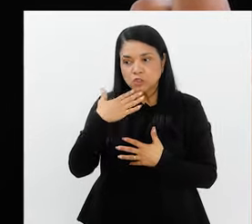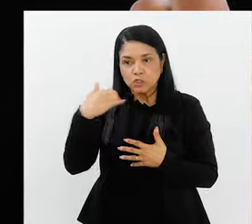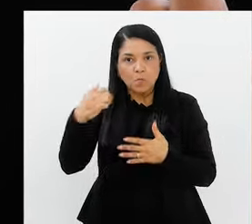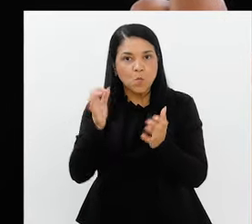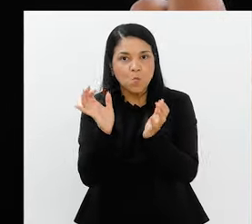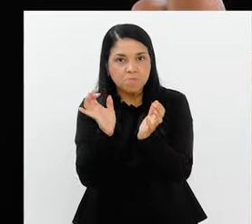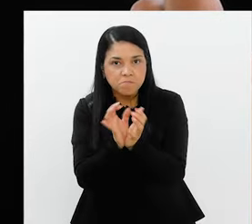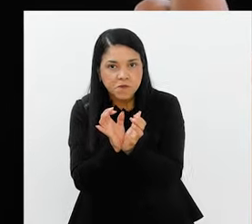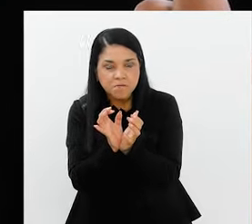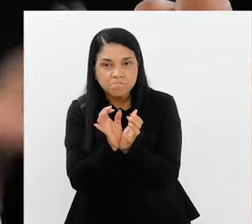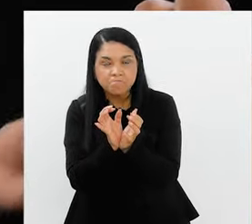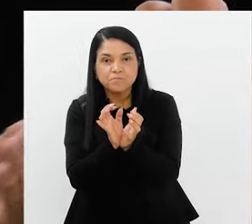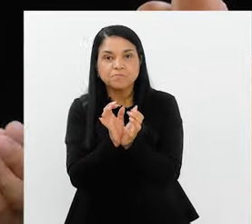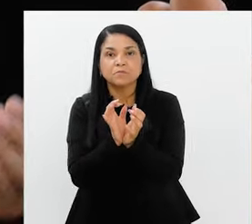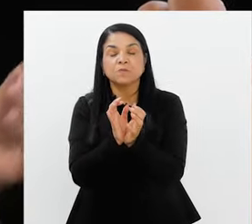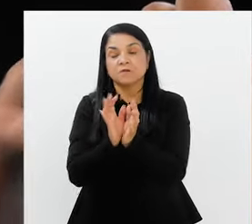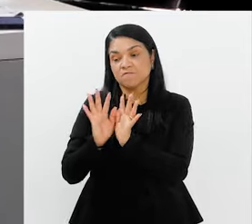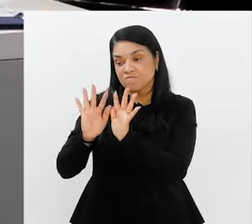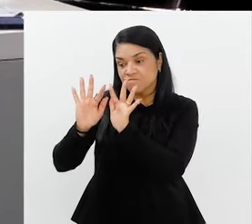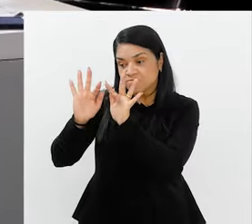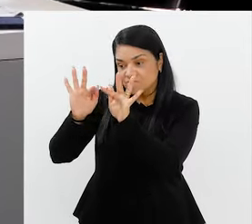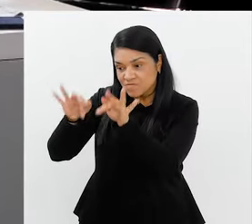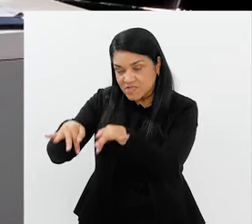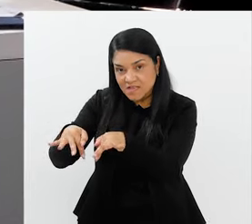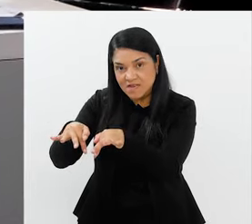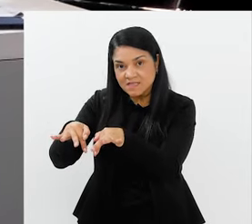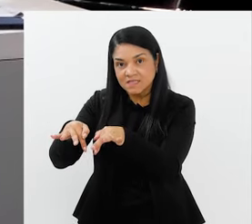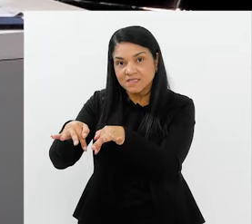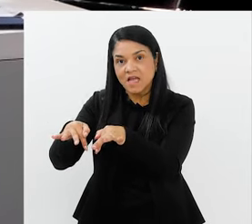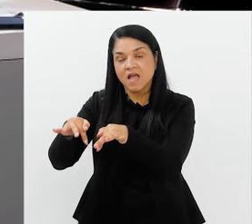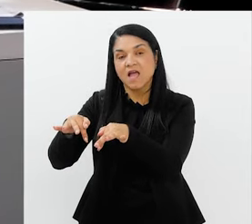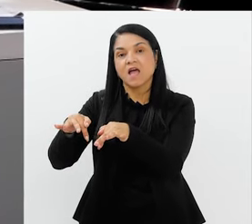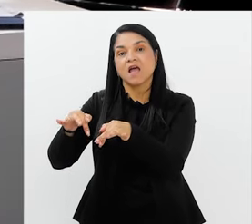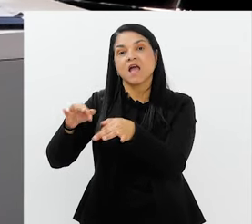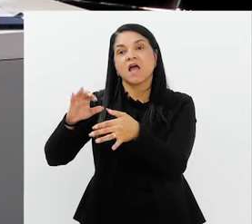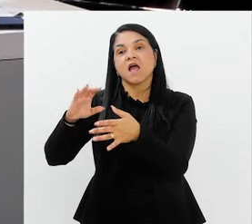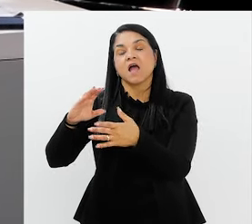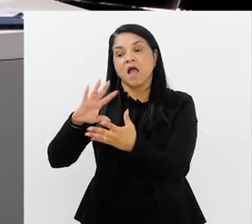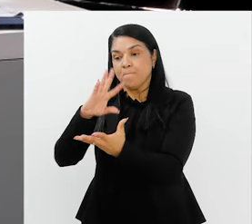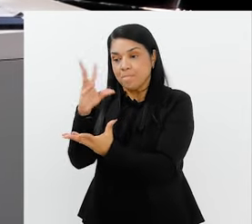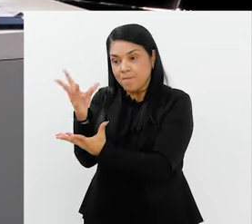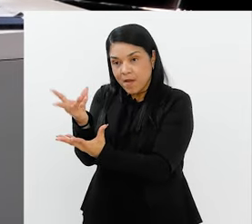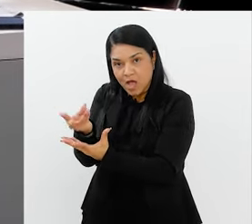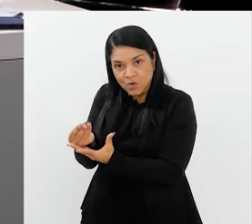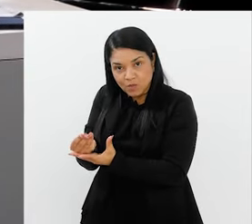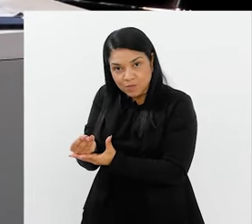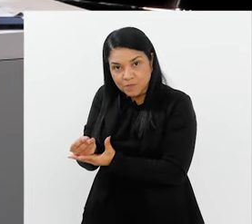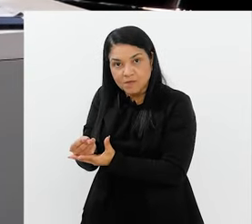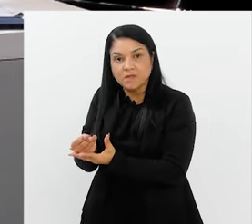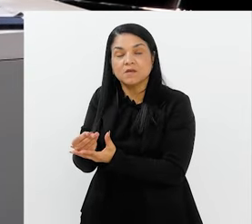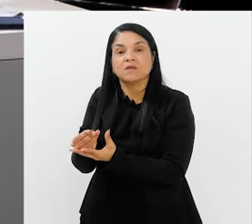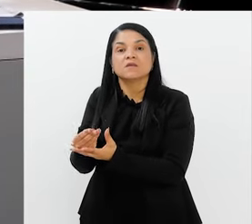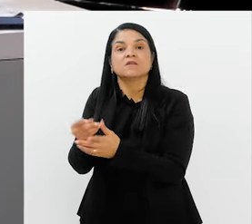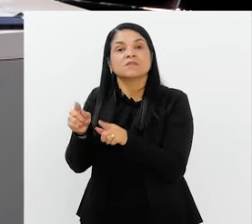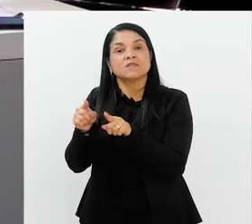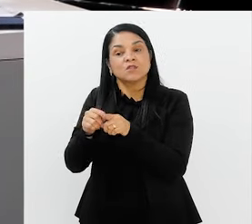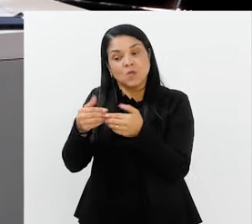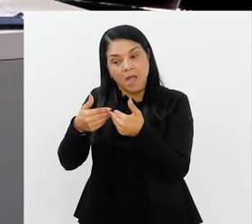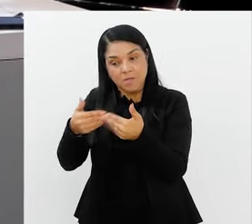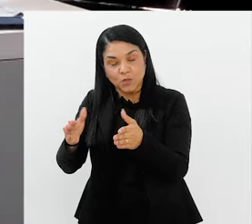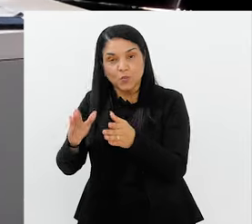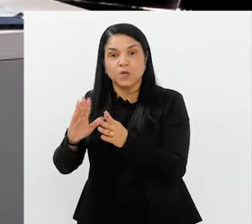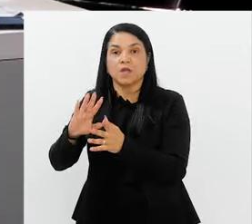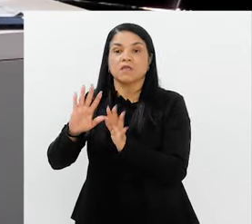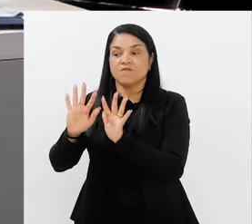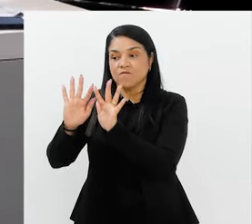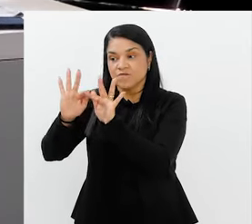chamados para fazer o encerramento das Paralimpíadas e o encerramento das Paralimpíadas,